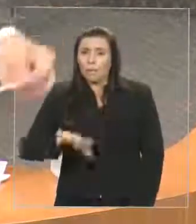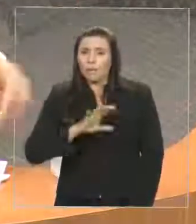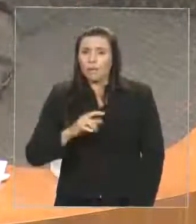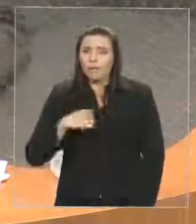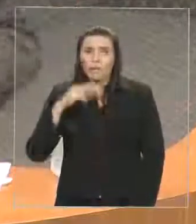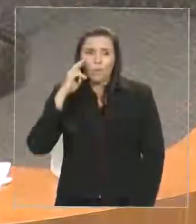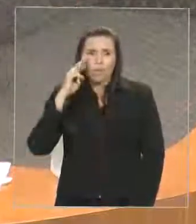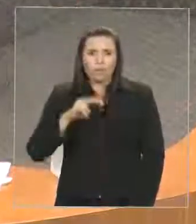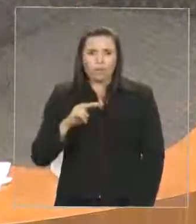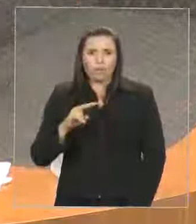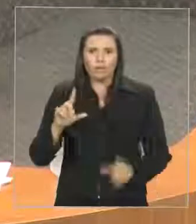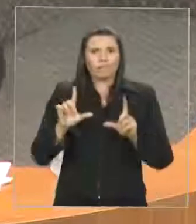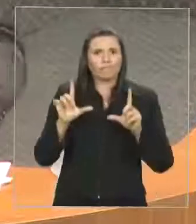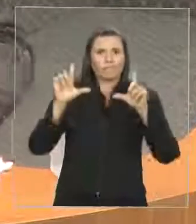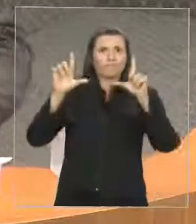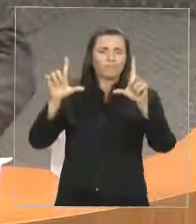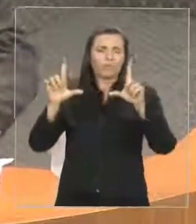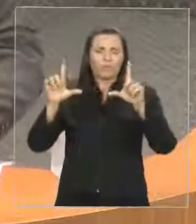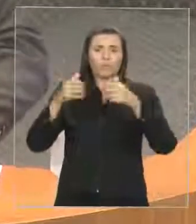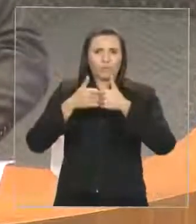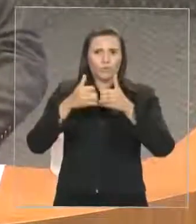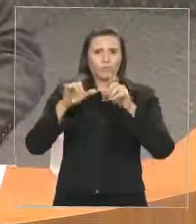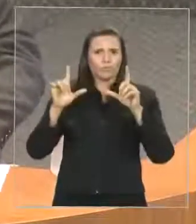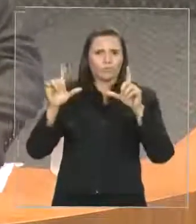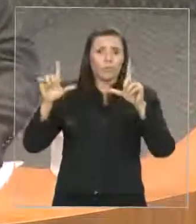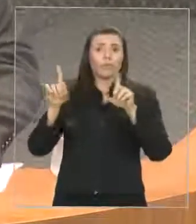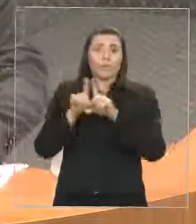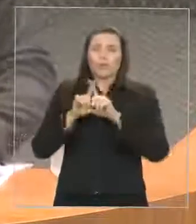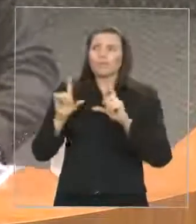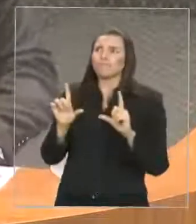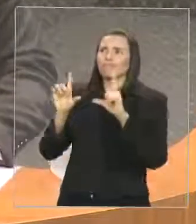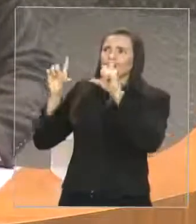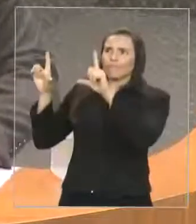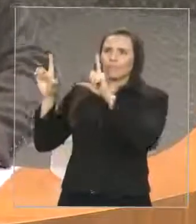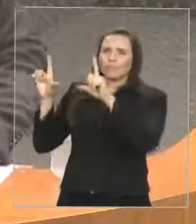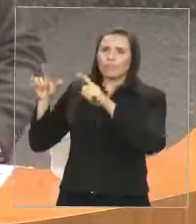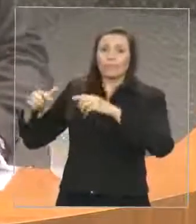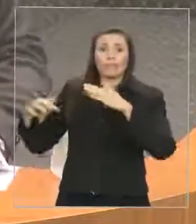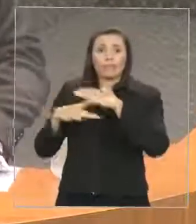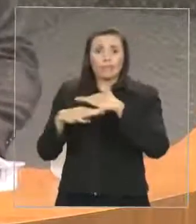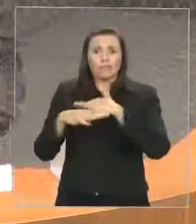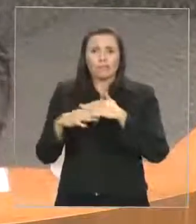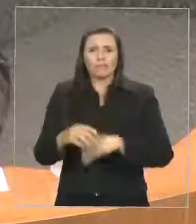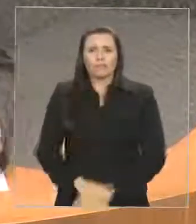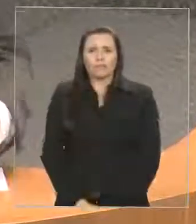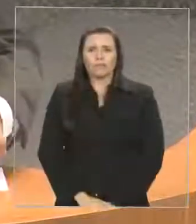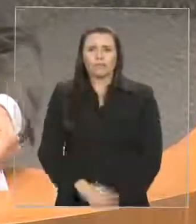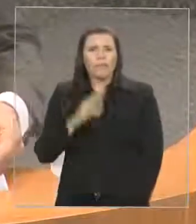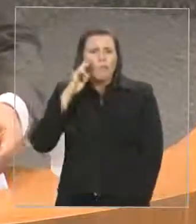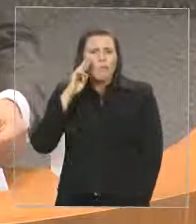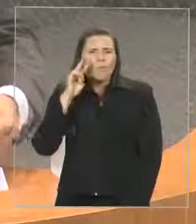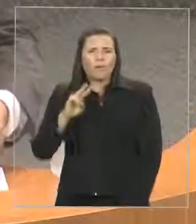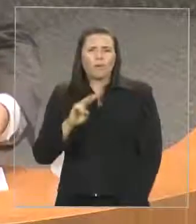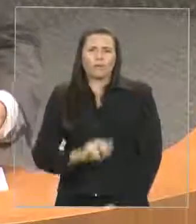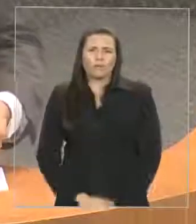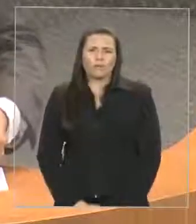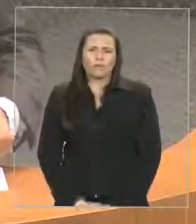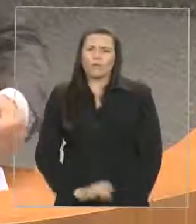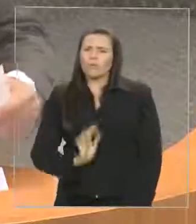altidão. Se vocês observarem, senhoras e senhores, olha o estado deplorável que se encontra